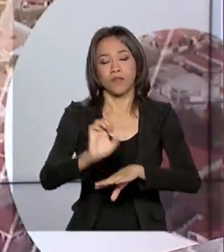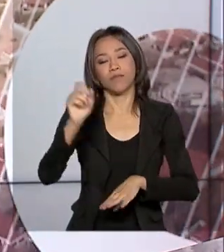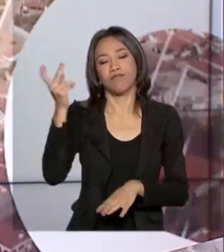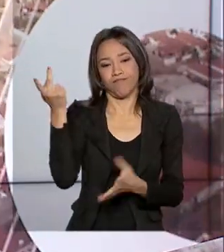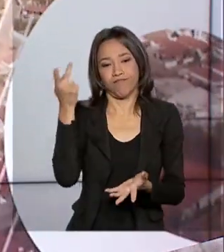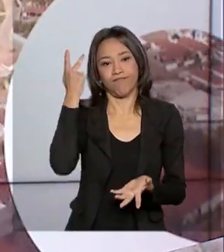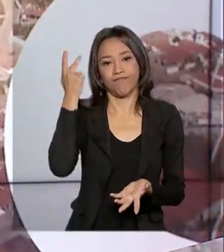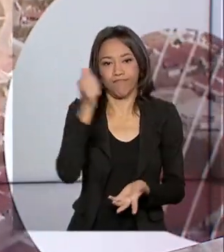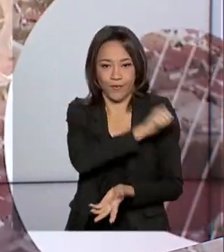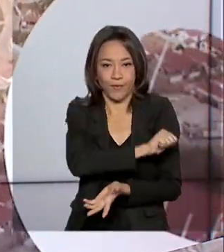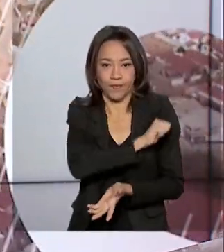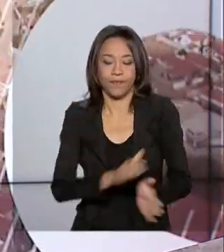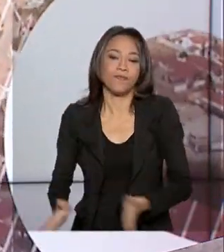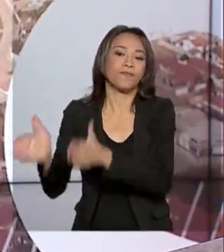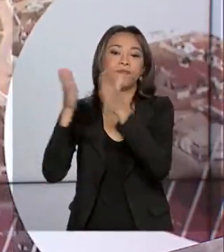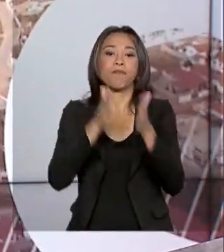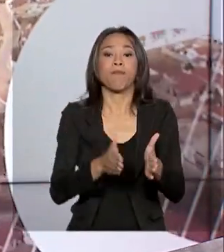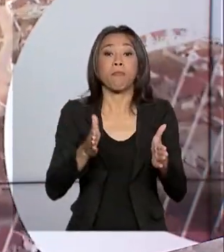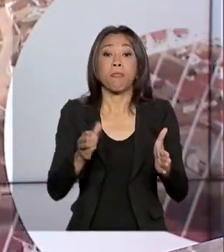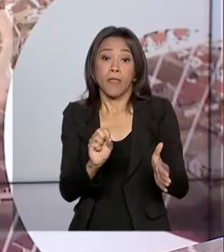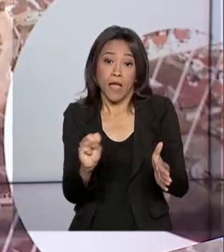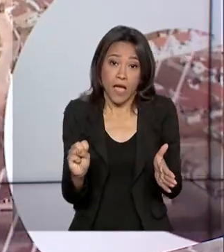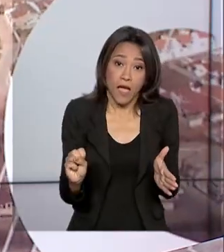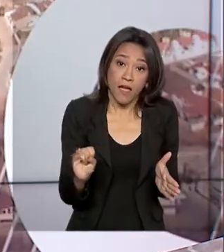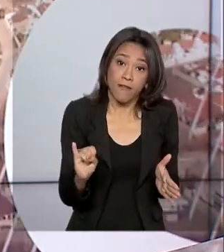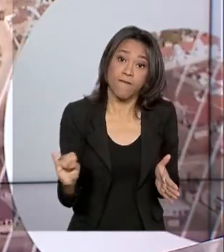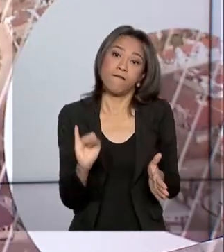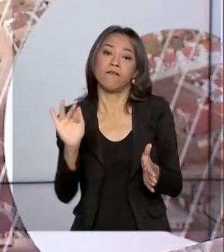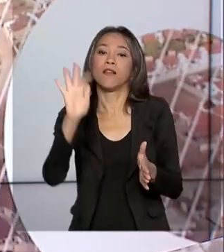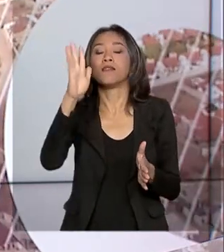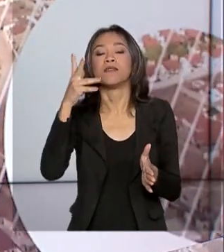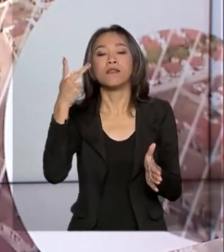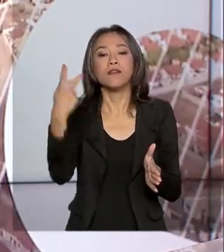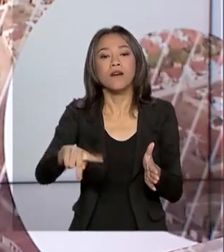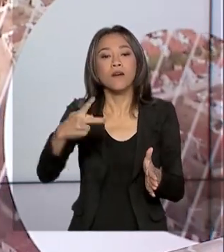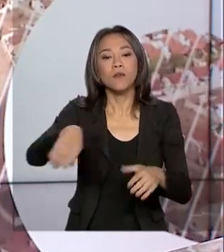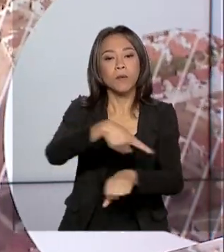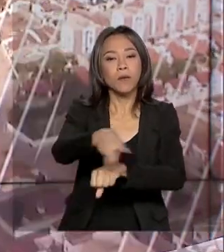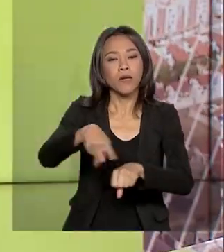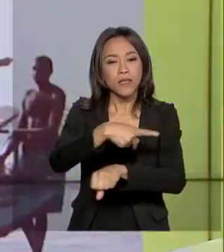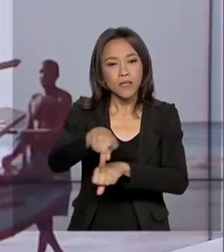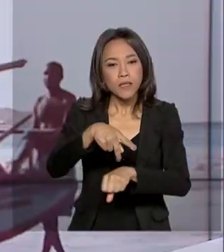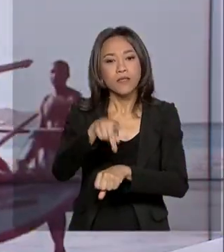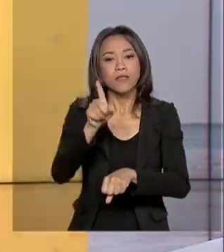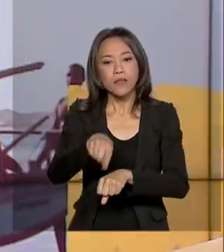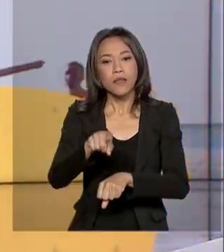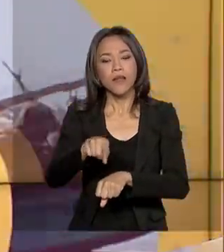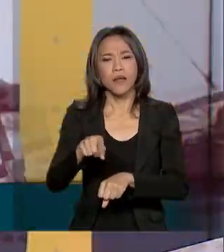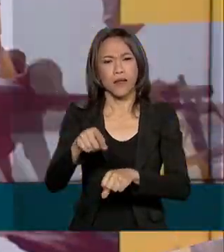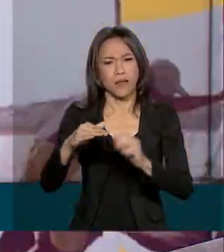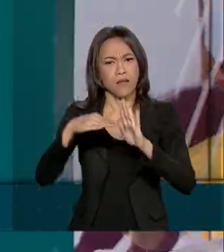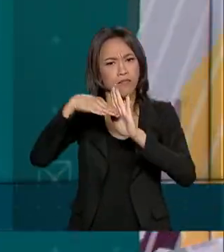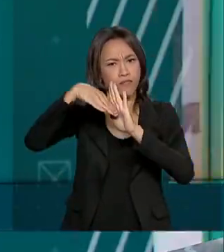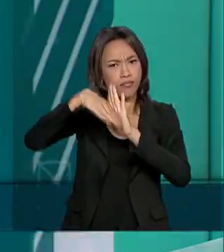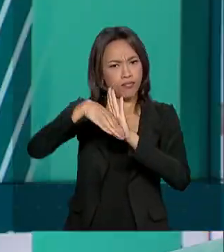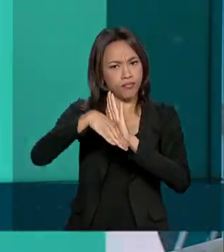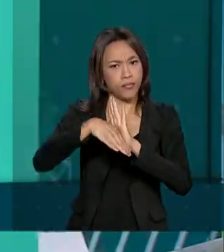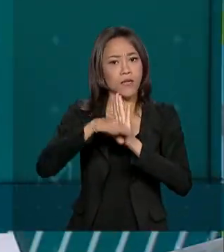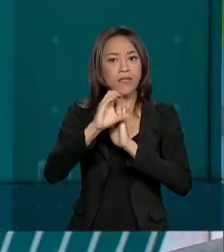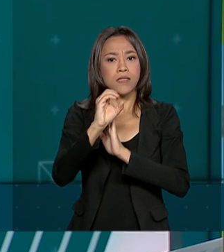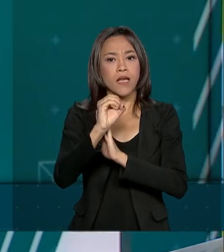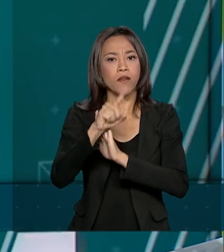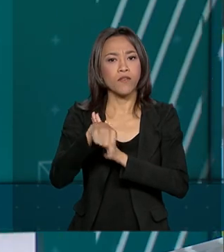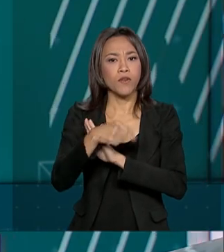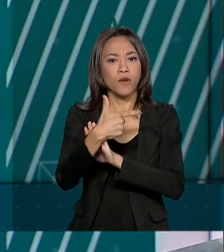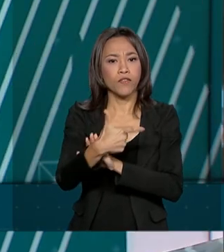A inflação oficial do país, medida pelo Índice Nacional de Preços ao Consumidor Amplo, desacelerou para 0